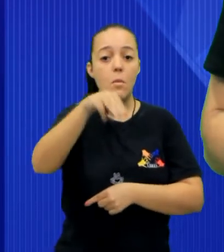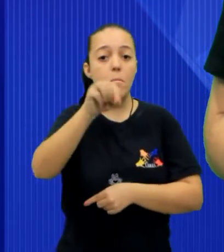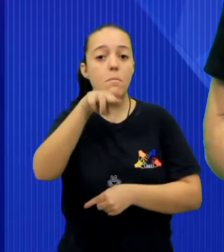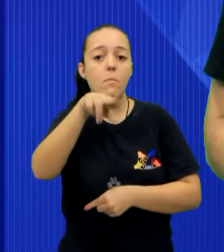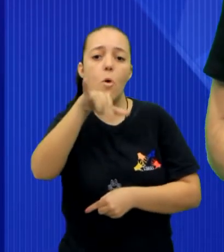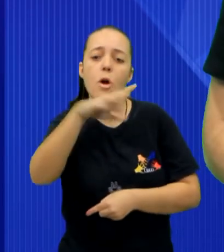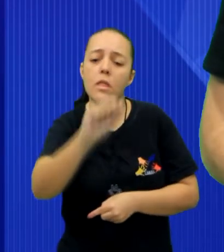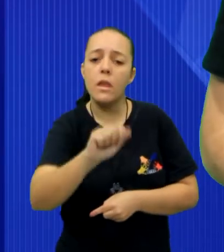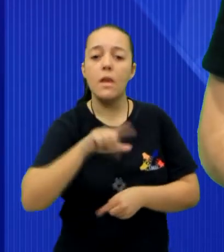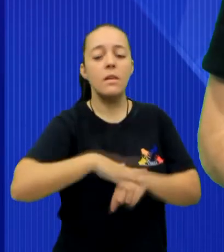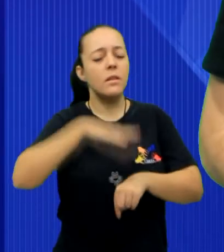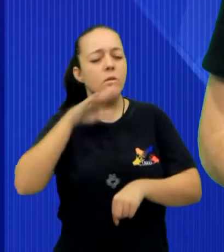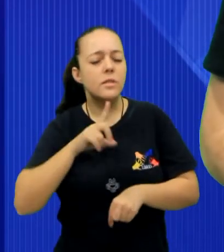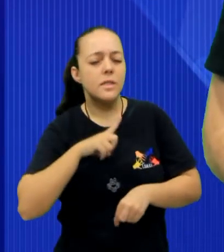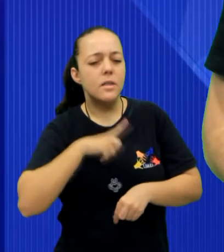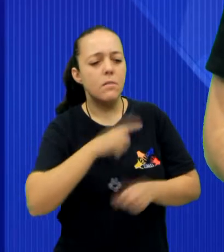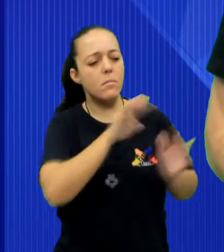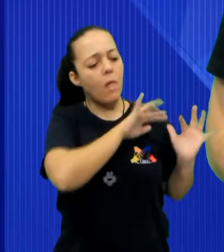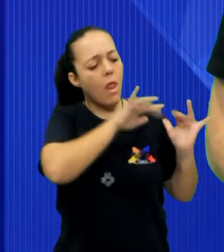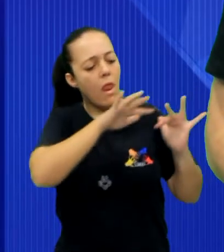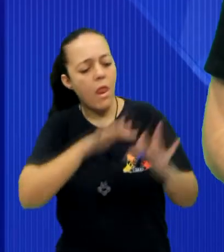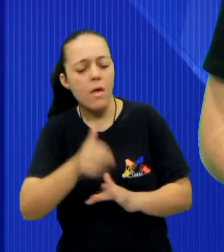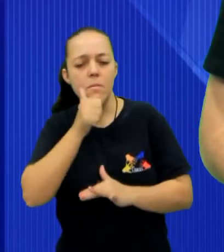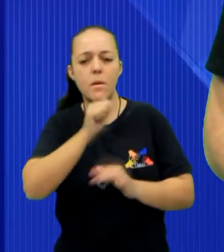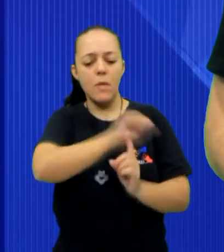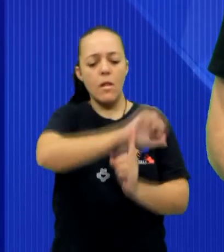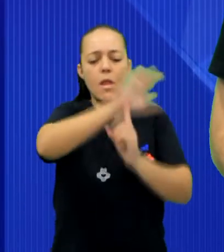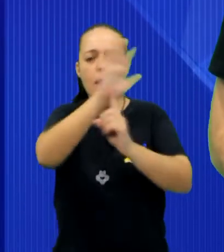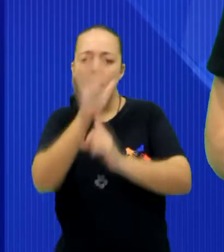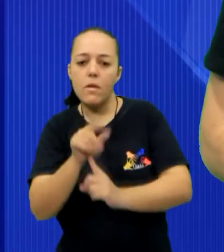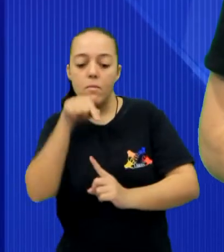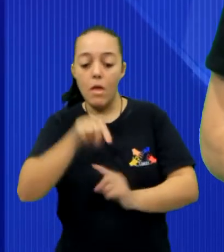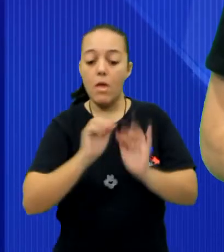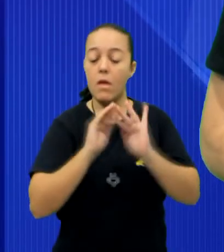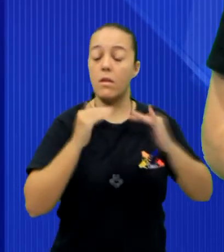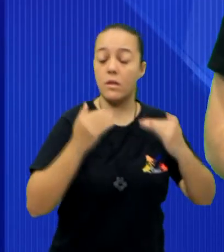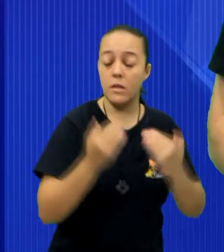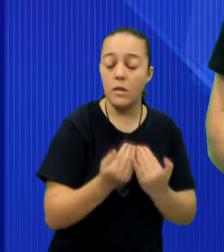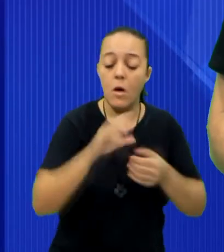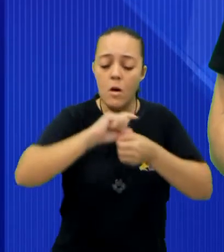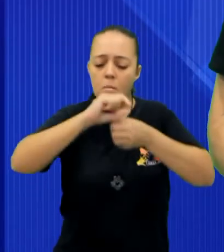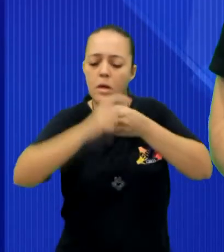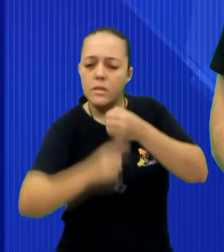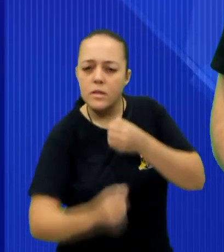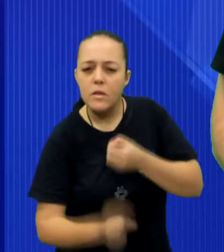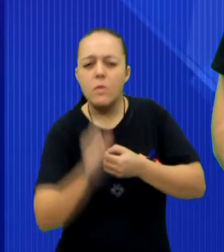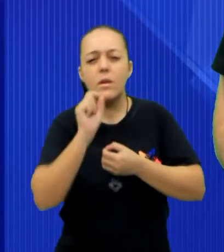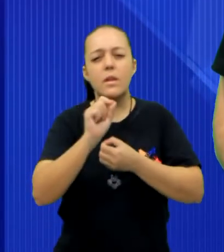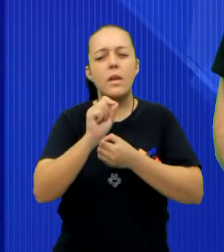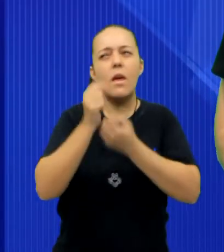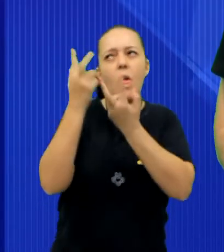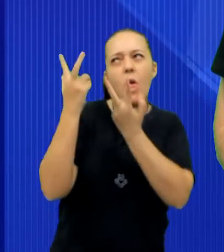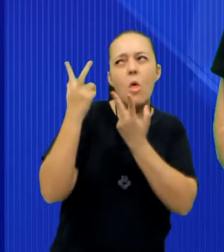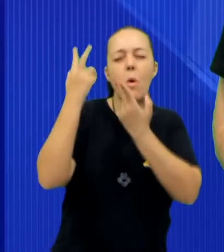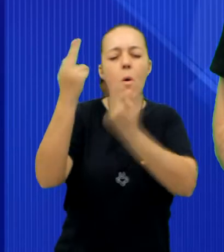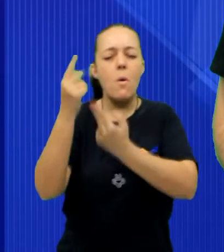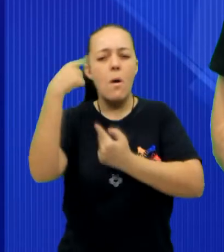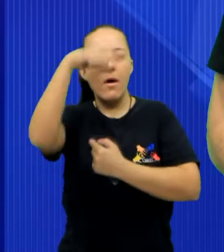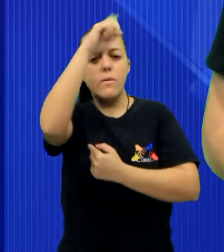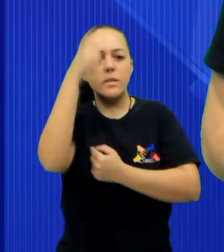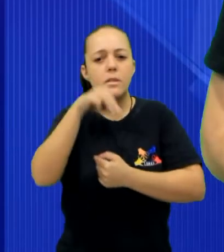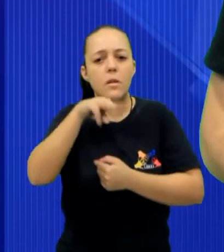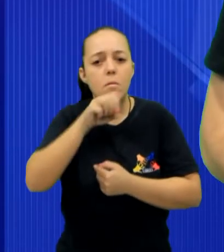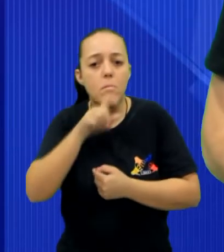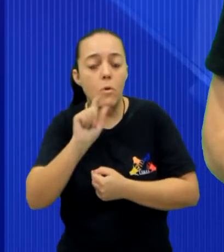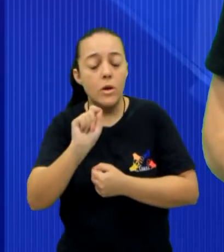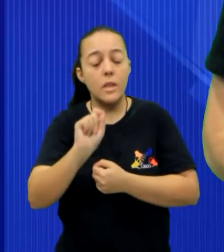como todos os anos, a Vigília das Mães se reúne para o Rosário das Mães na Catedral São Dimas. A exemplo da mãe de Santo Agostinho, elas rezam por seus filhos